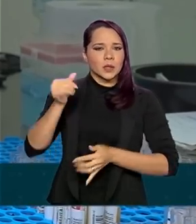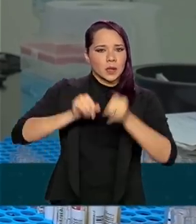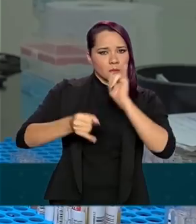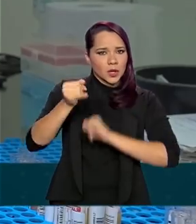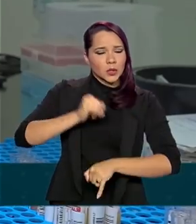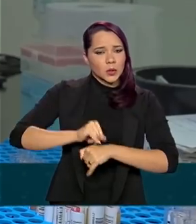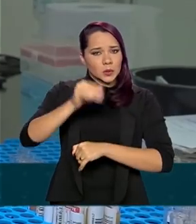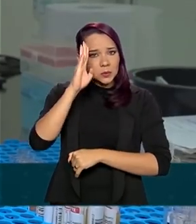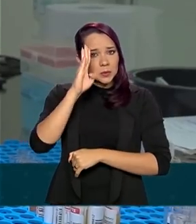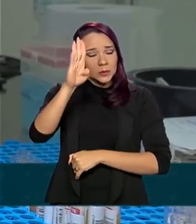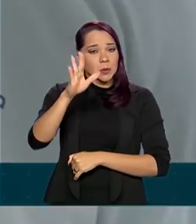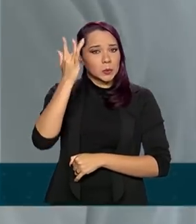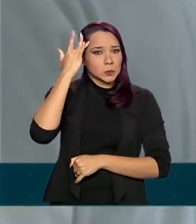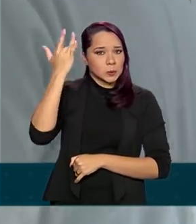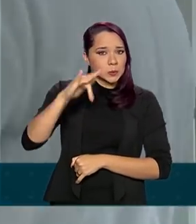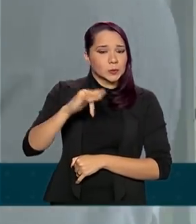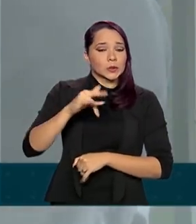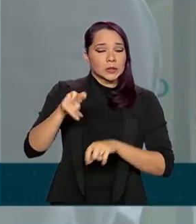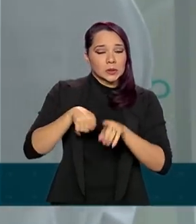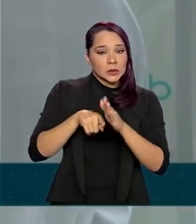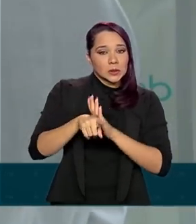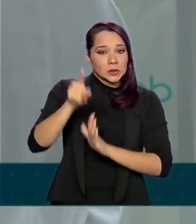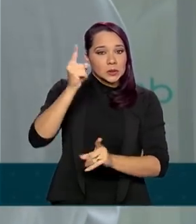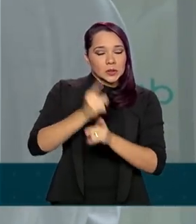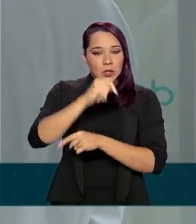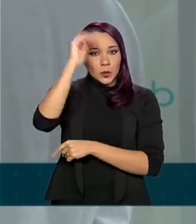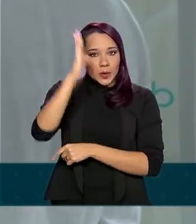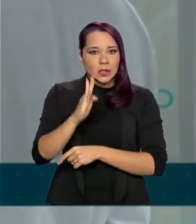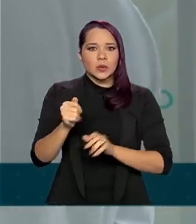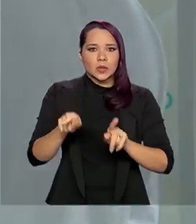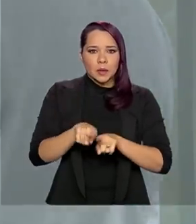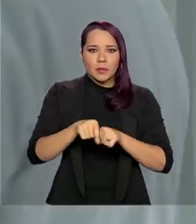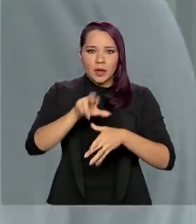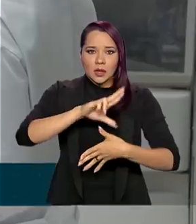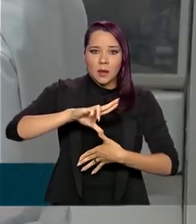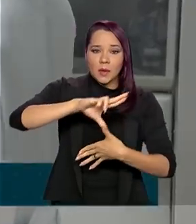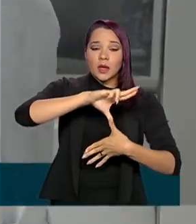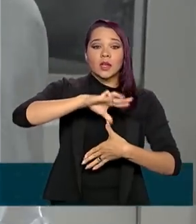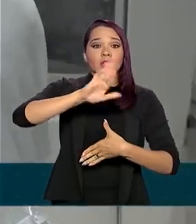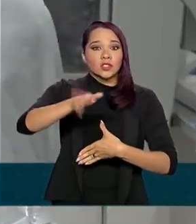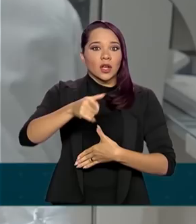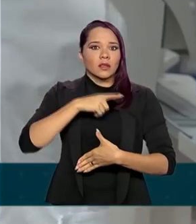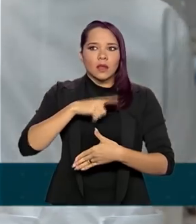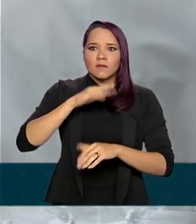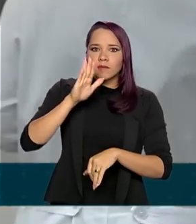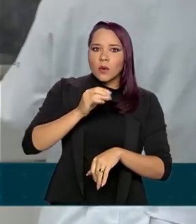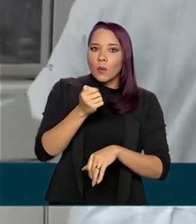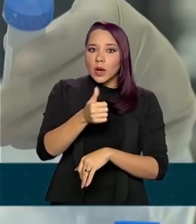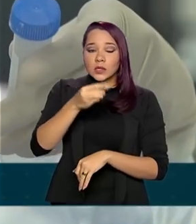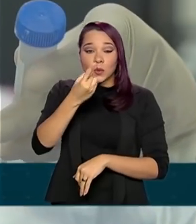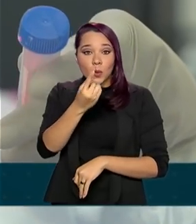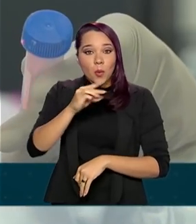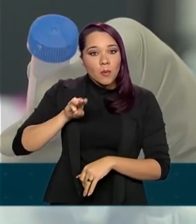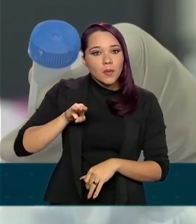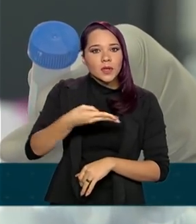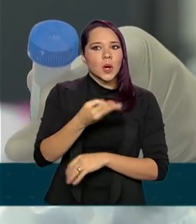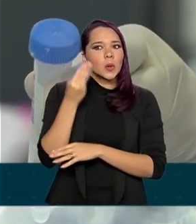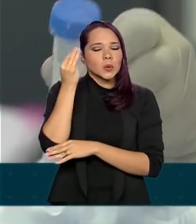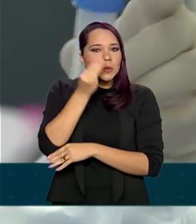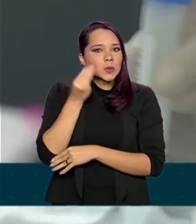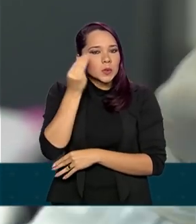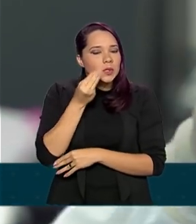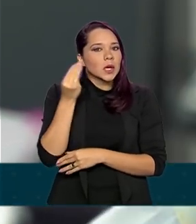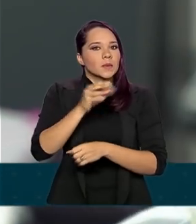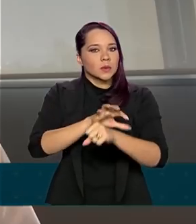em medicina diagnóstica no Brasil e na América Latina, já processou quase um milhão de exames da